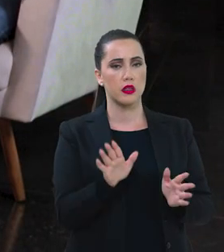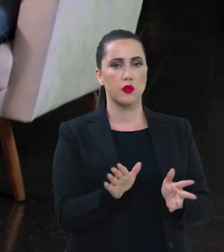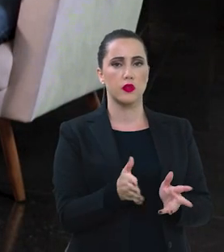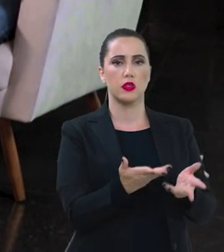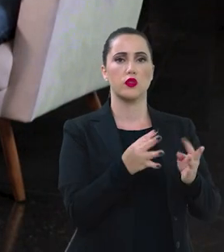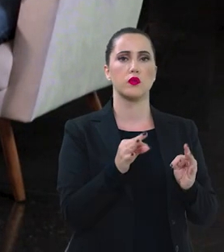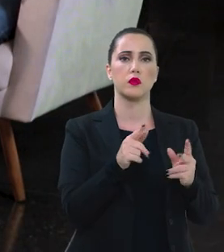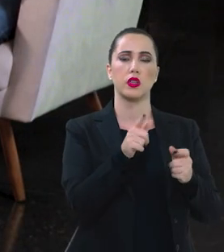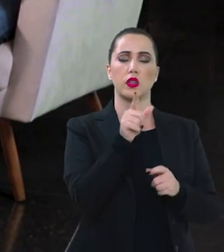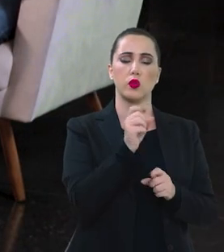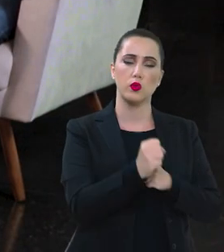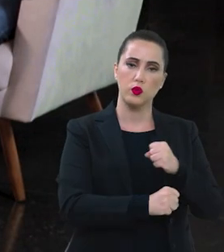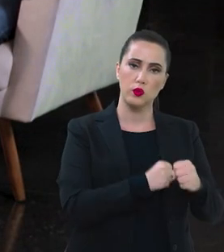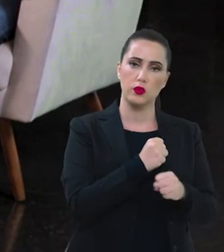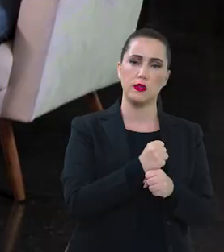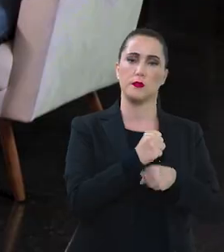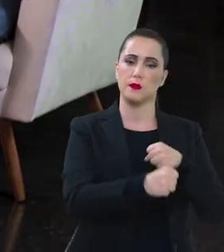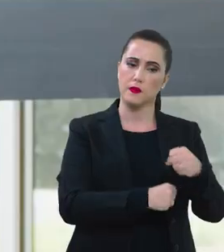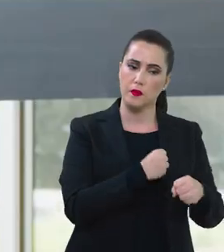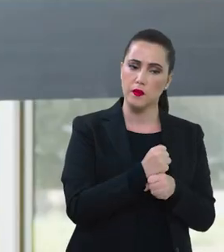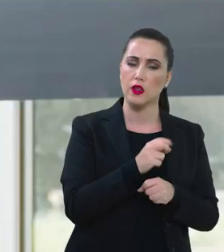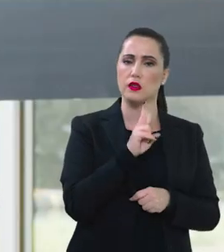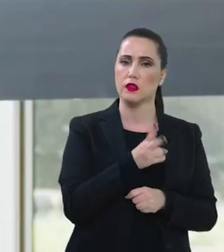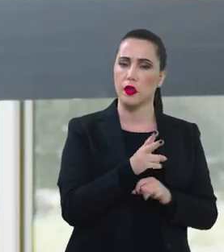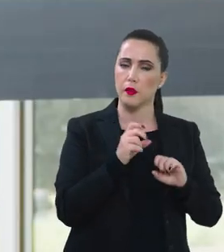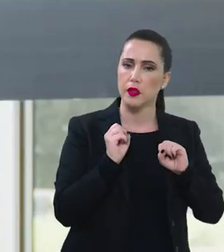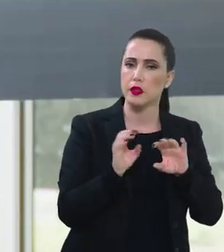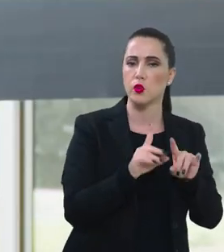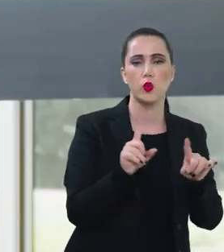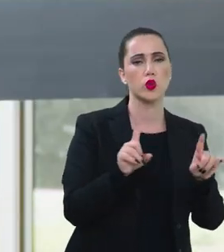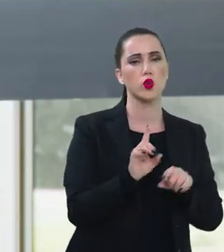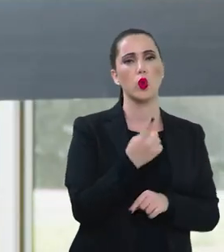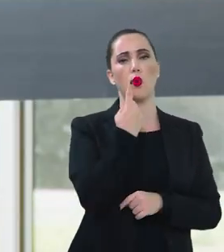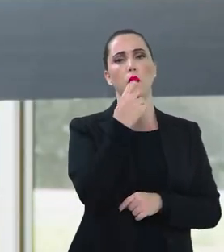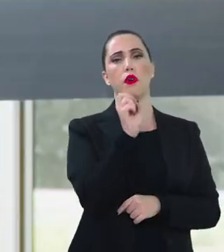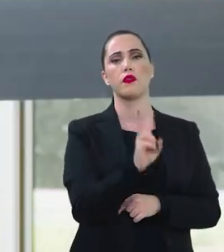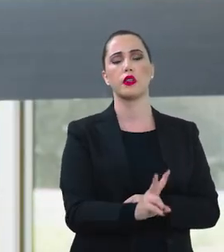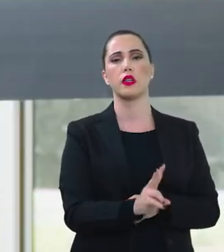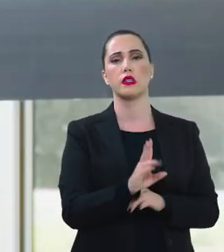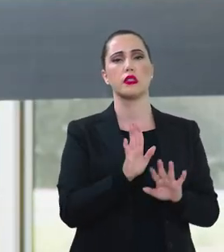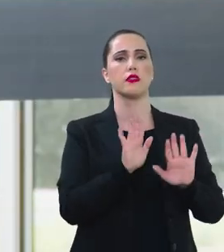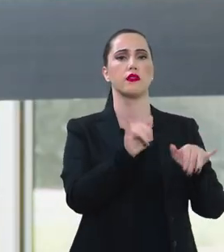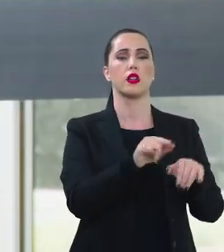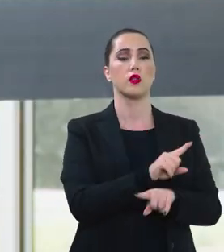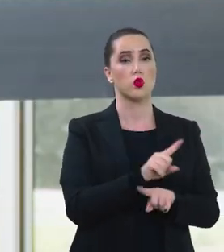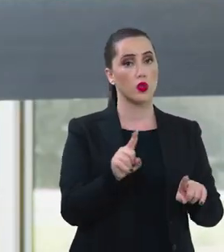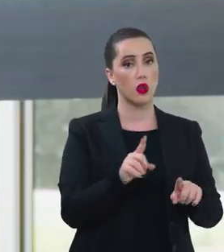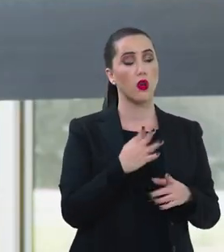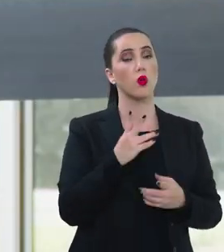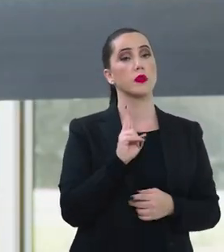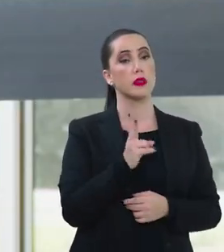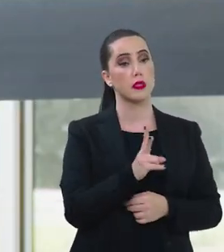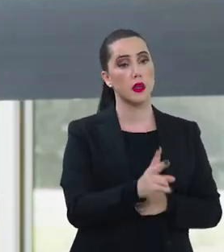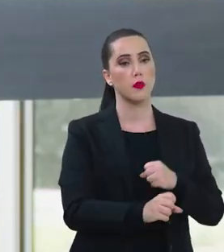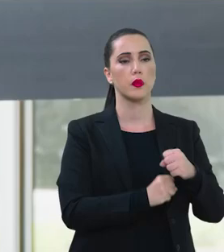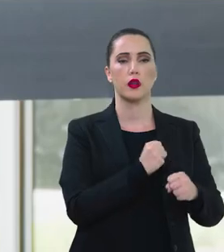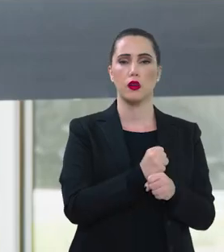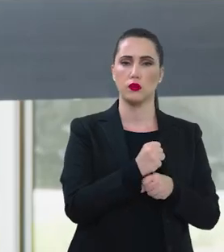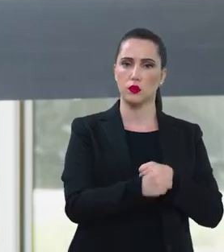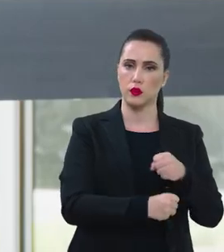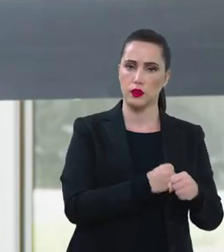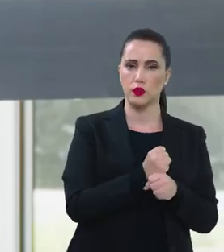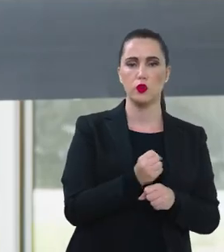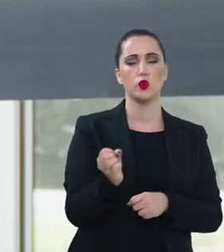um incentivo para que todos os anos, que seja uma educação continuada, não é só eu faço o curso uma vez e acabou. cada